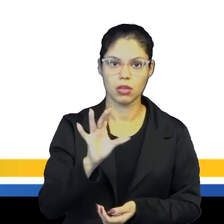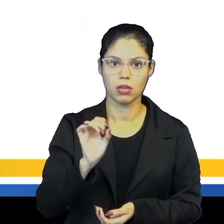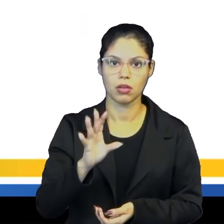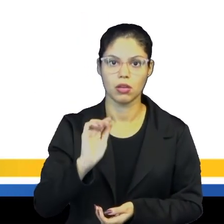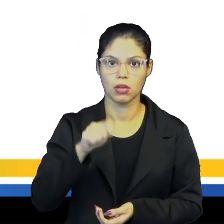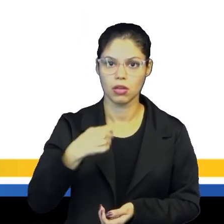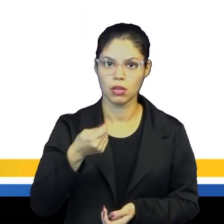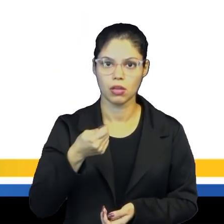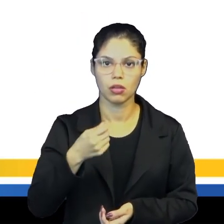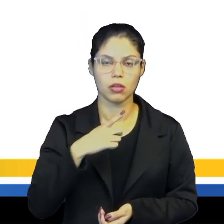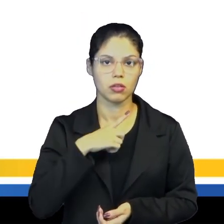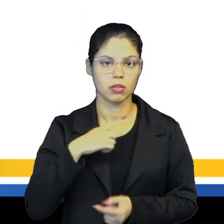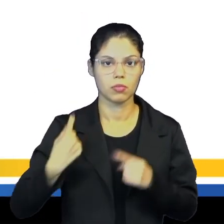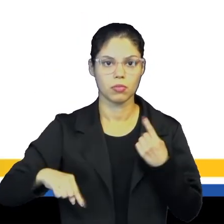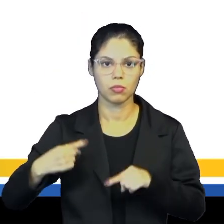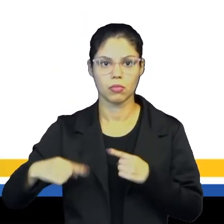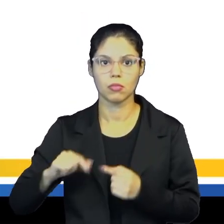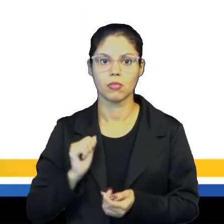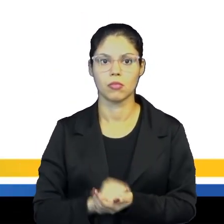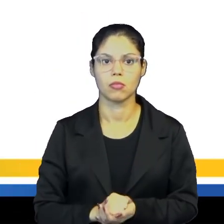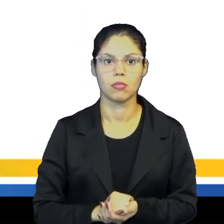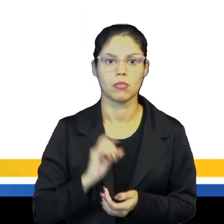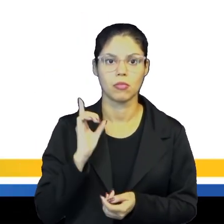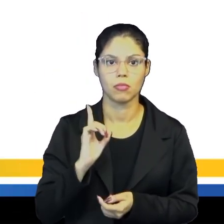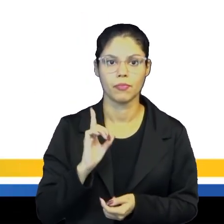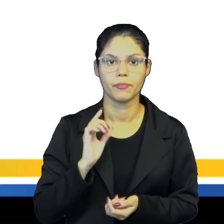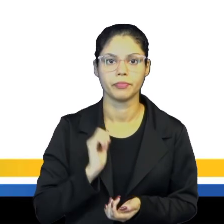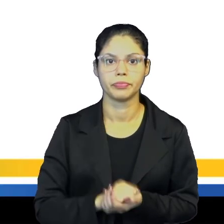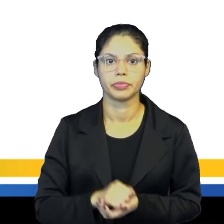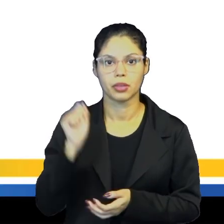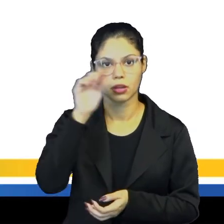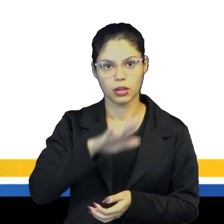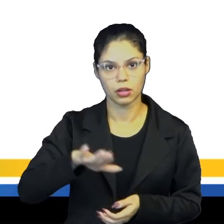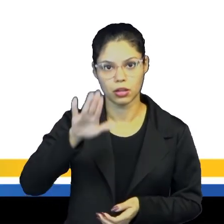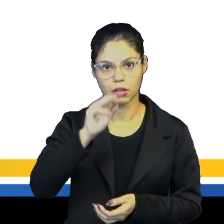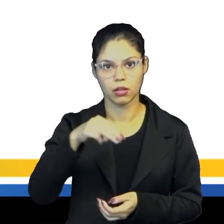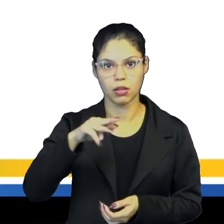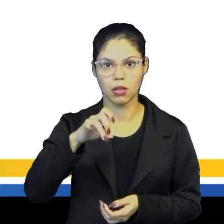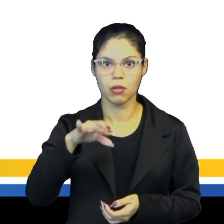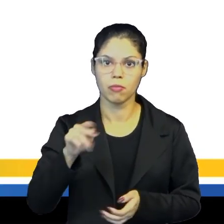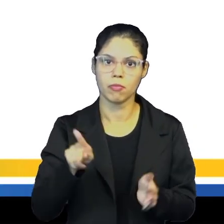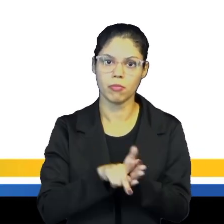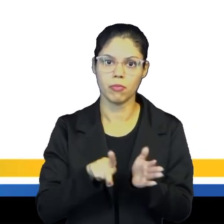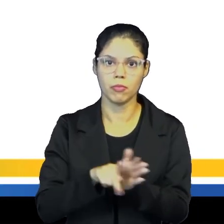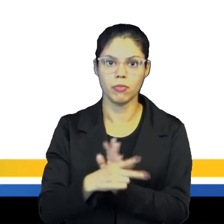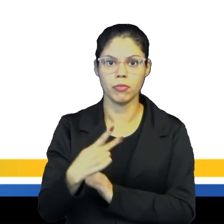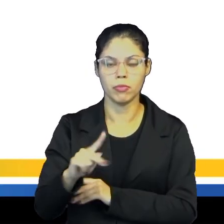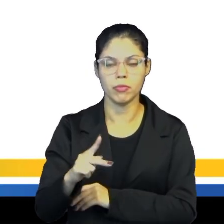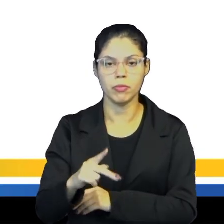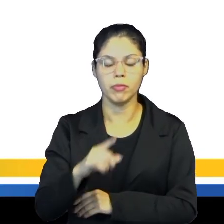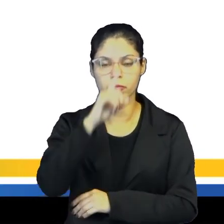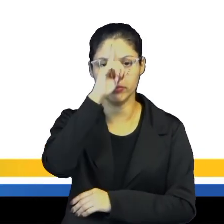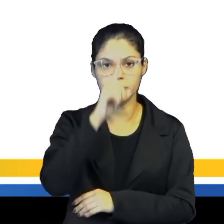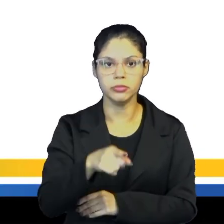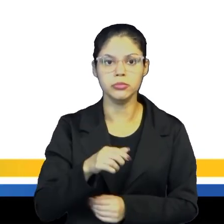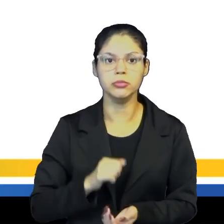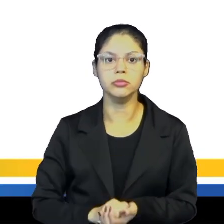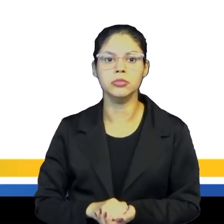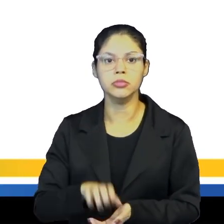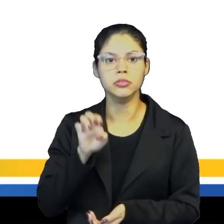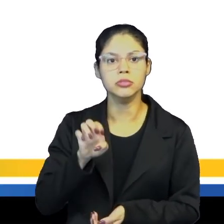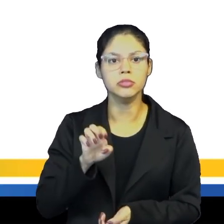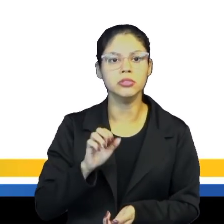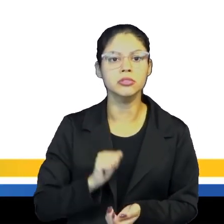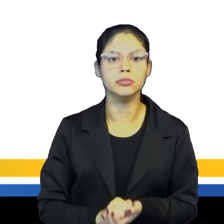simbolicamente tem poder político. Letra D, a generosidade do monarca capara com os seus súbditos. E